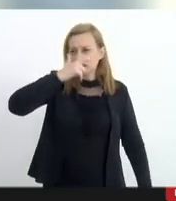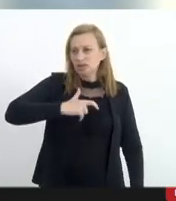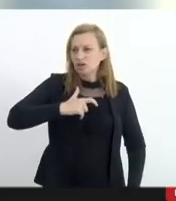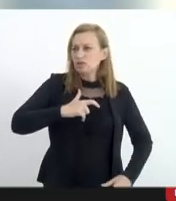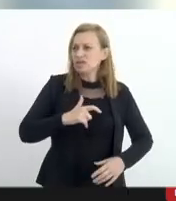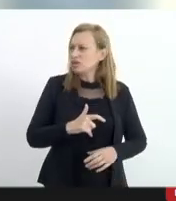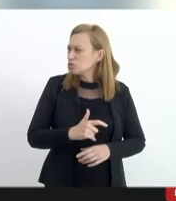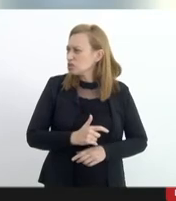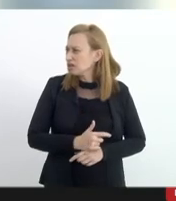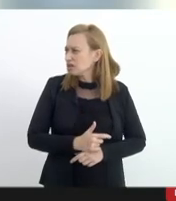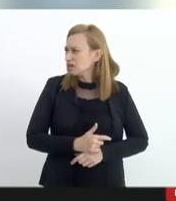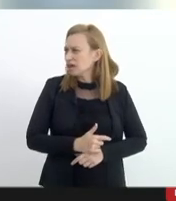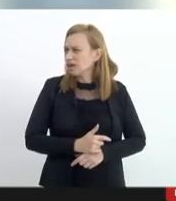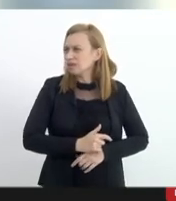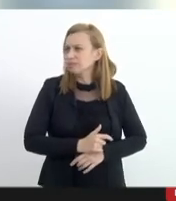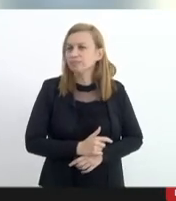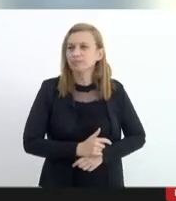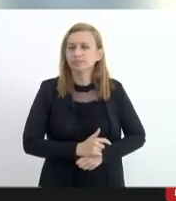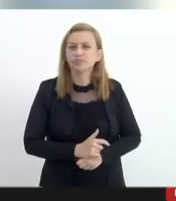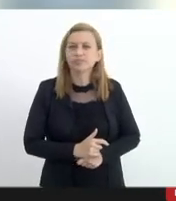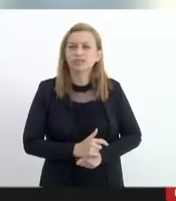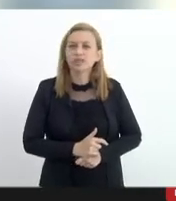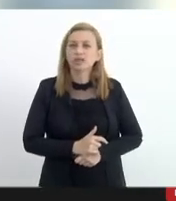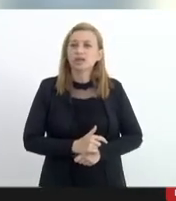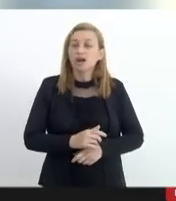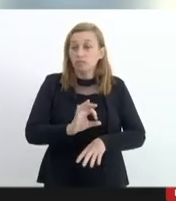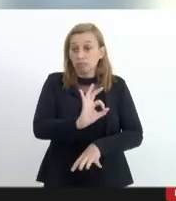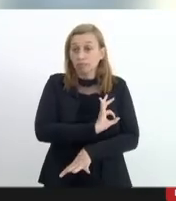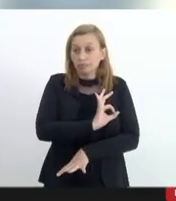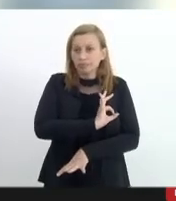e aqui na polícia militar